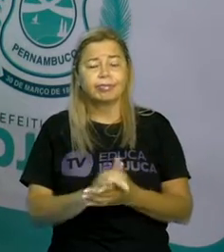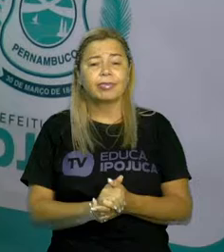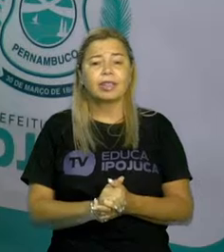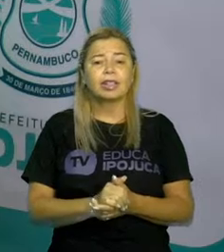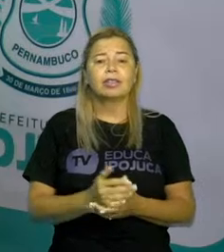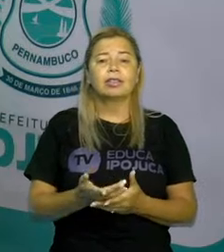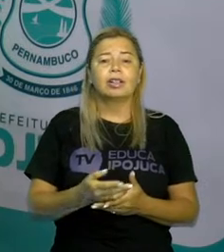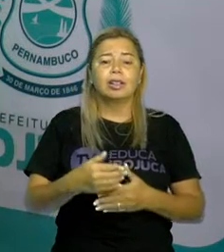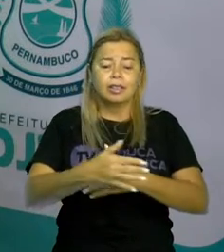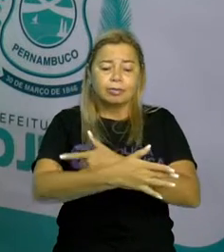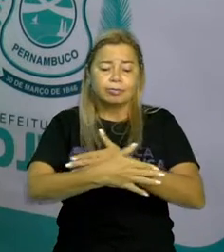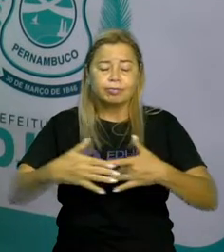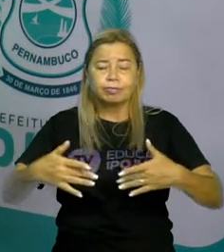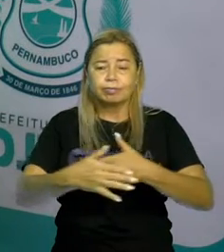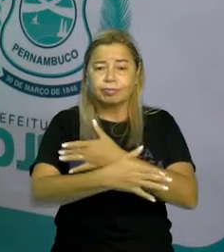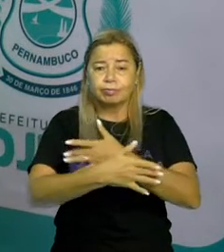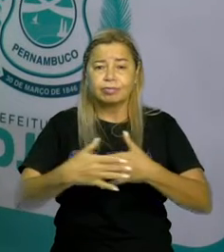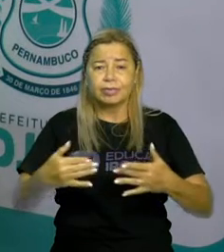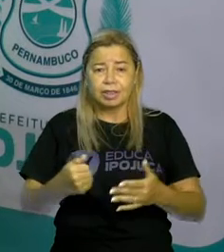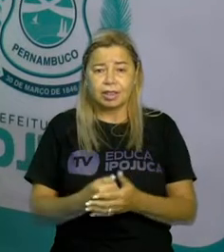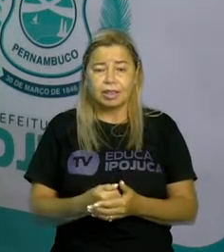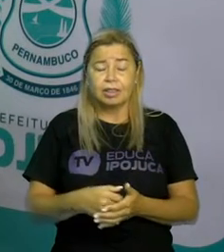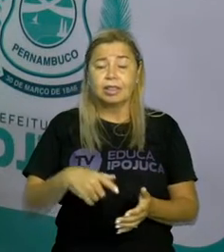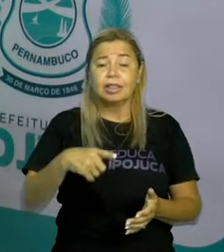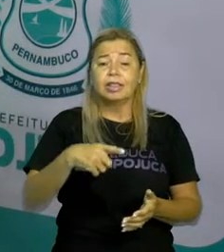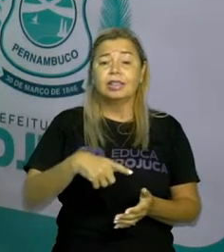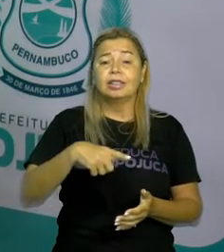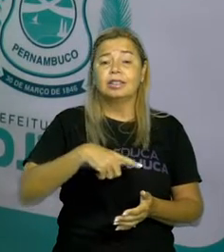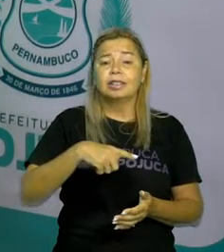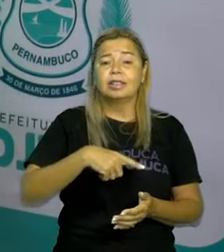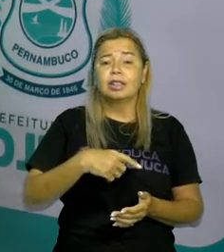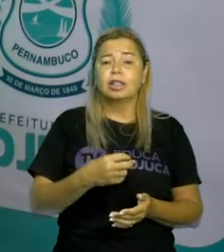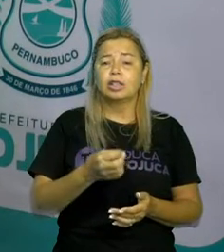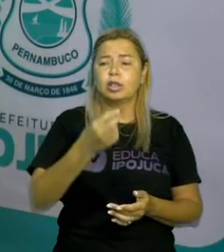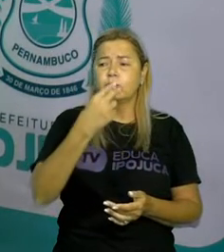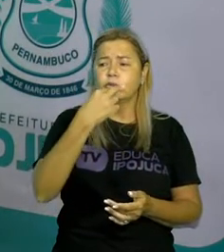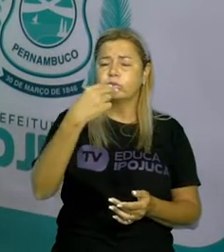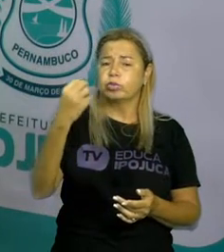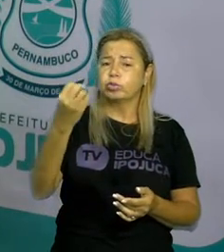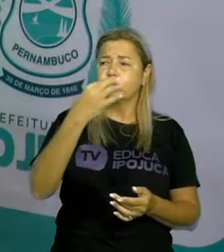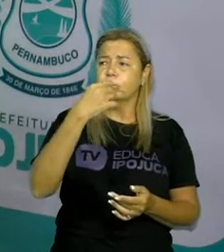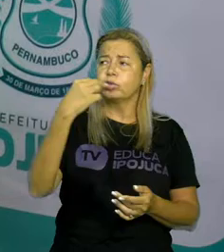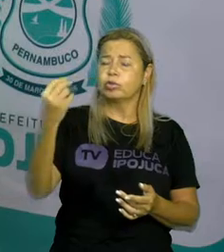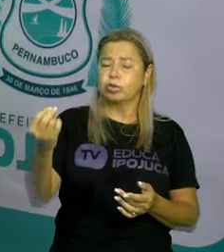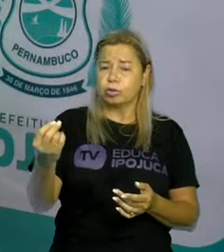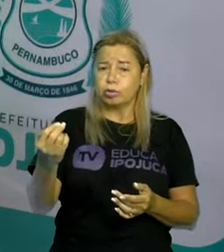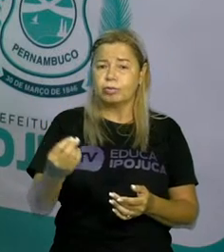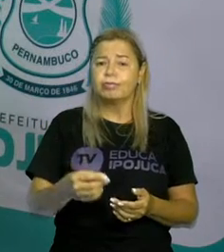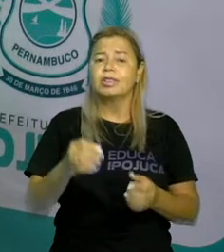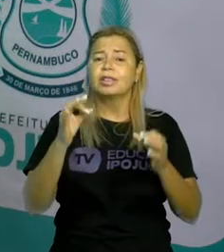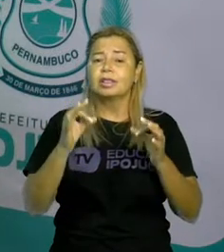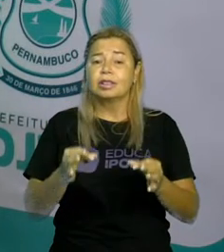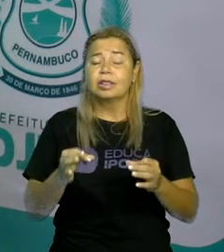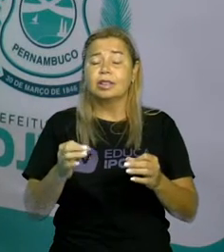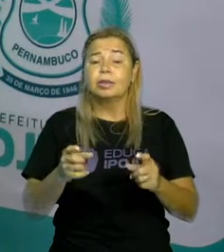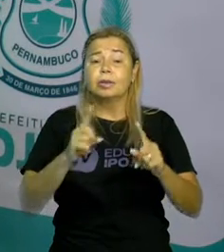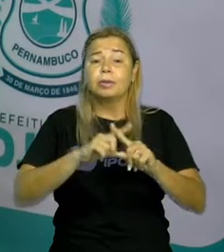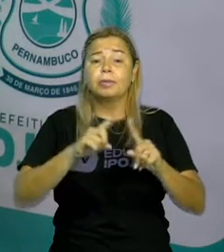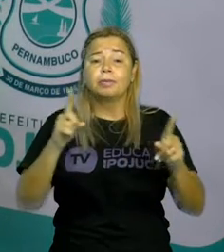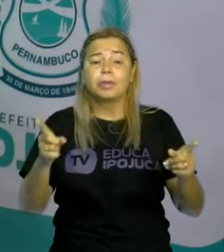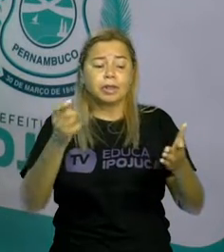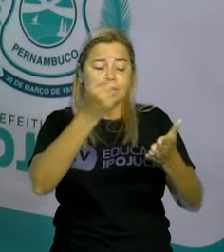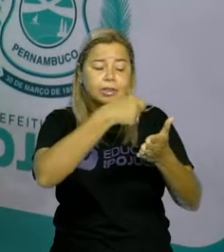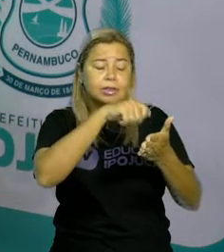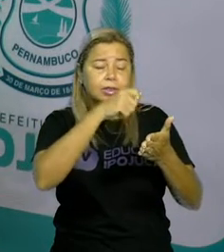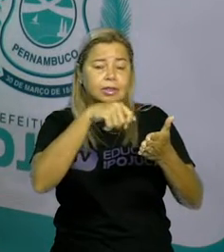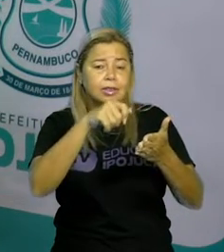Então a palavra, ela está com o som, o som, correto, cidade. Mas a gente sabe que cidade, ela é